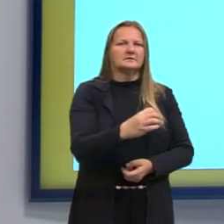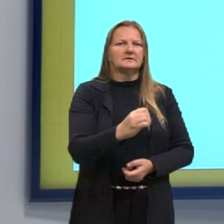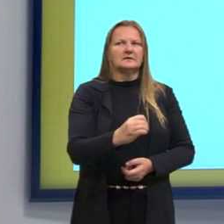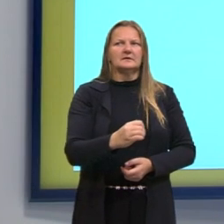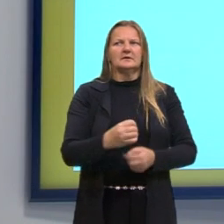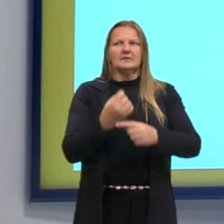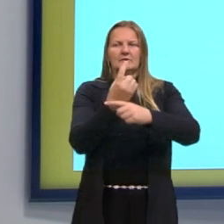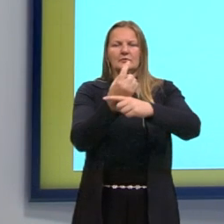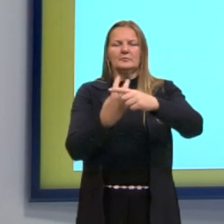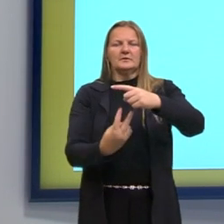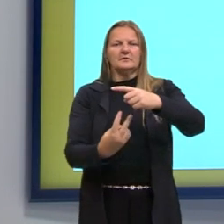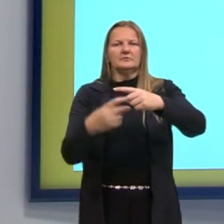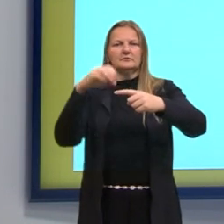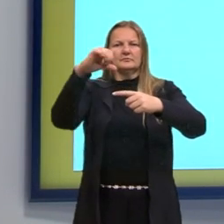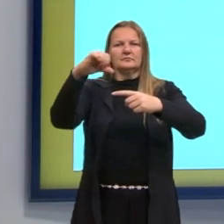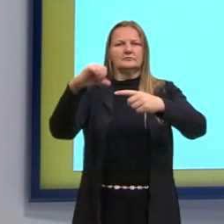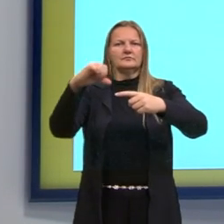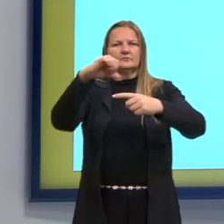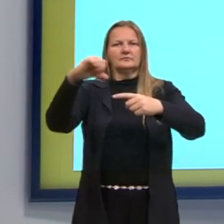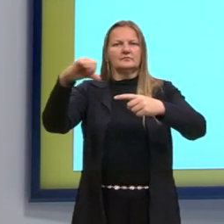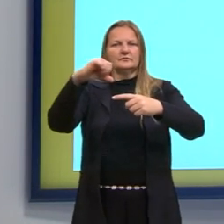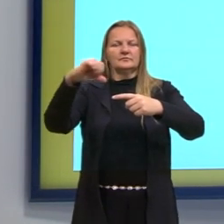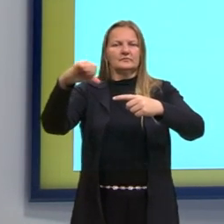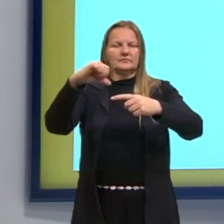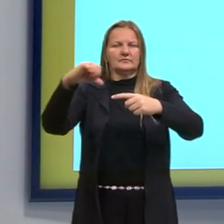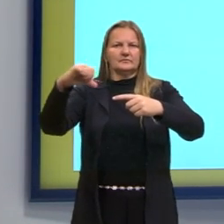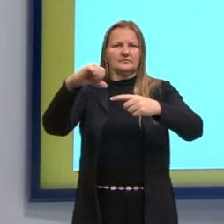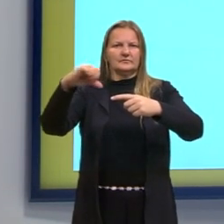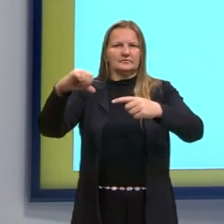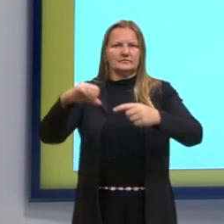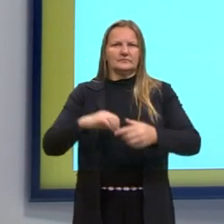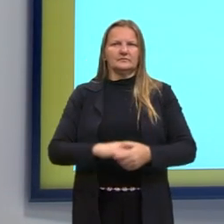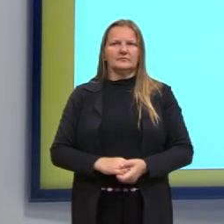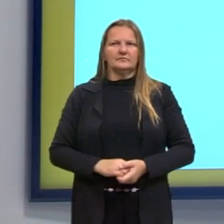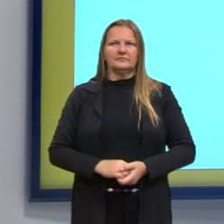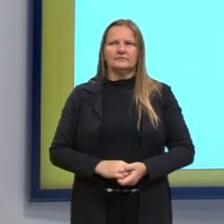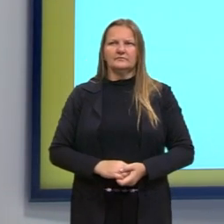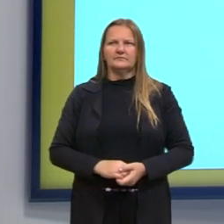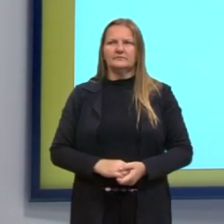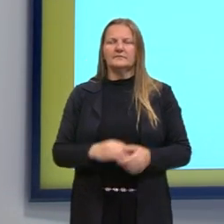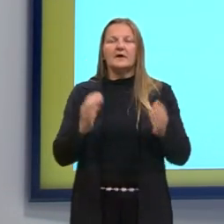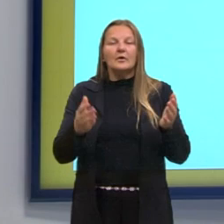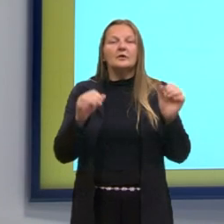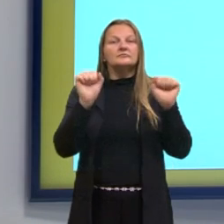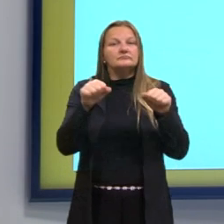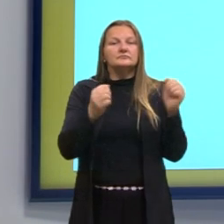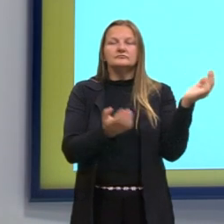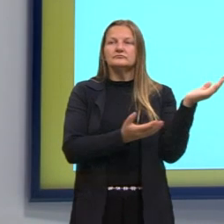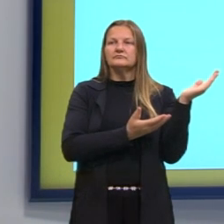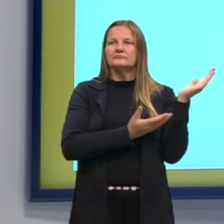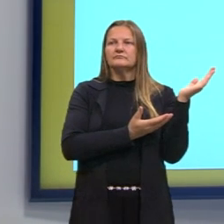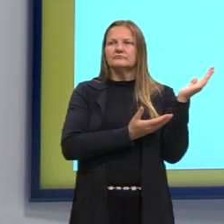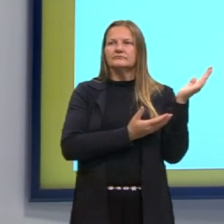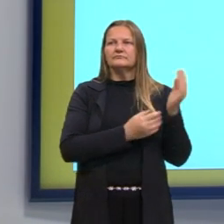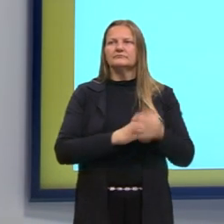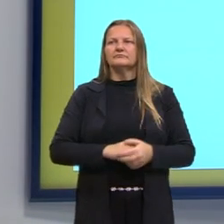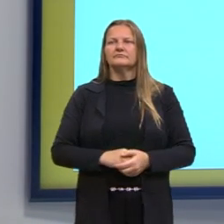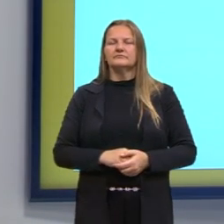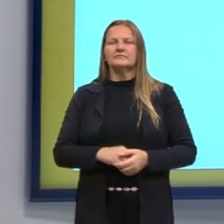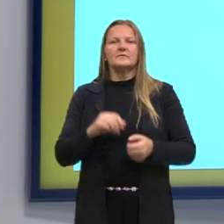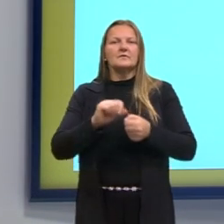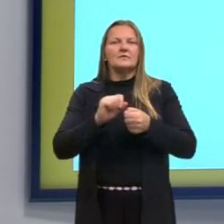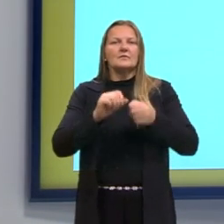seria igual a 1 meio elevado a 99. E agora sim, gente, conseguimos marcar a alternativa correta.